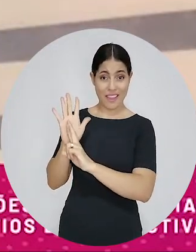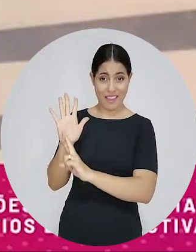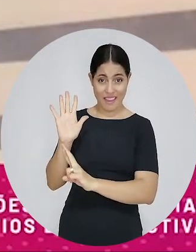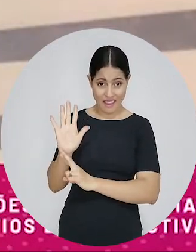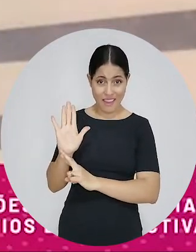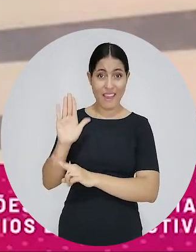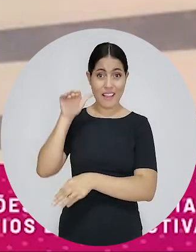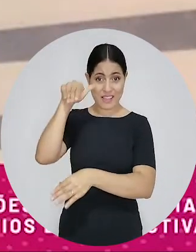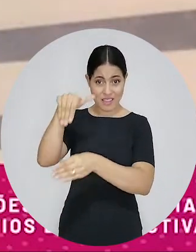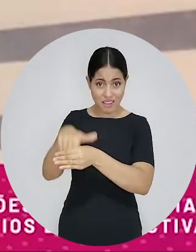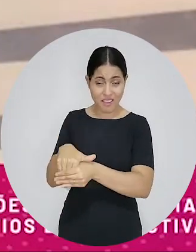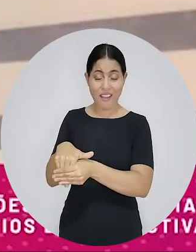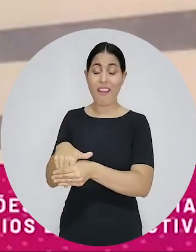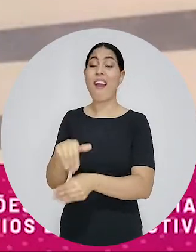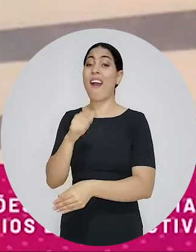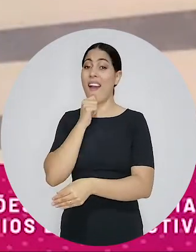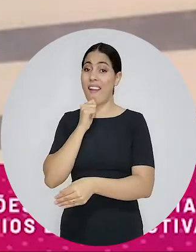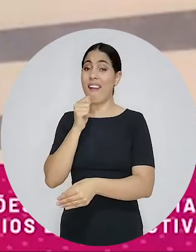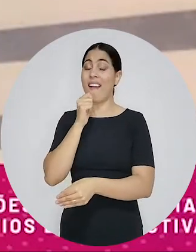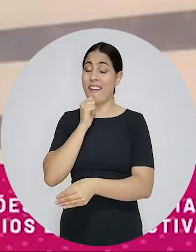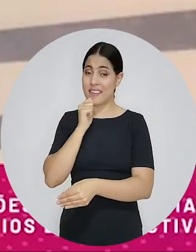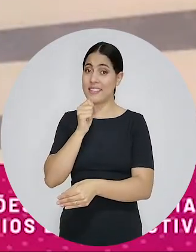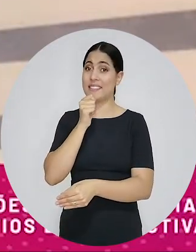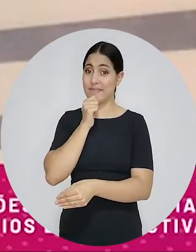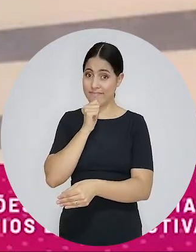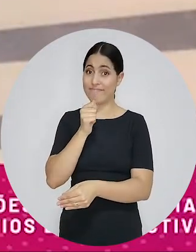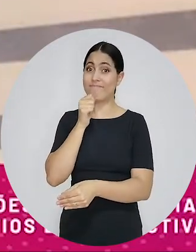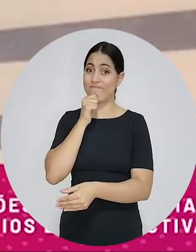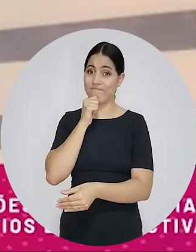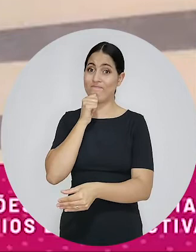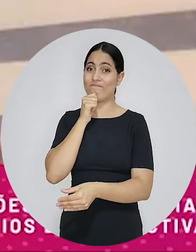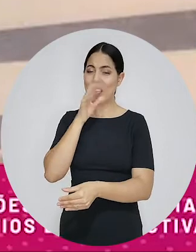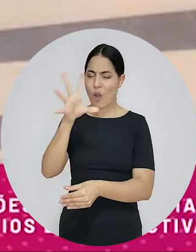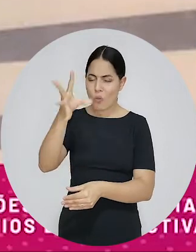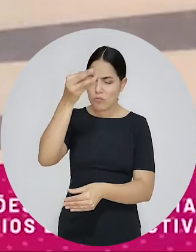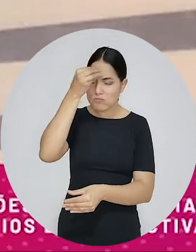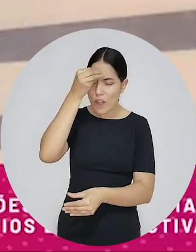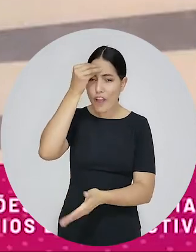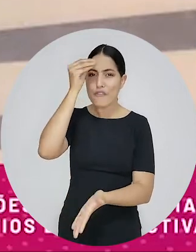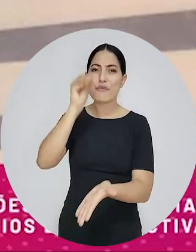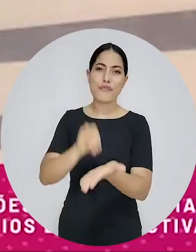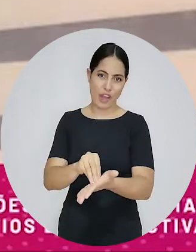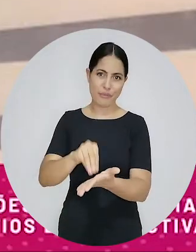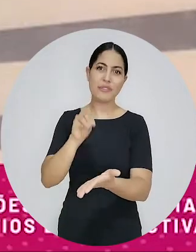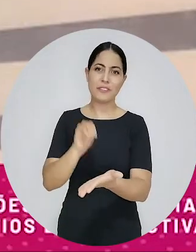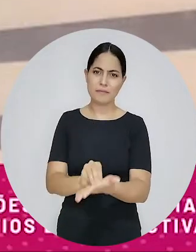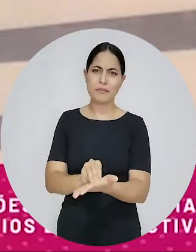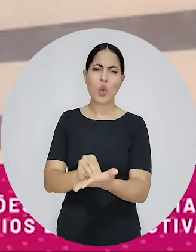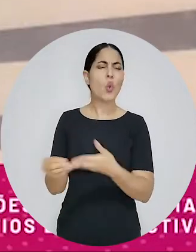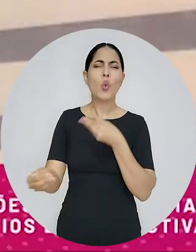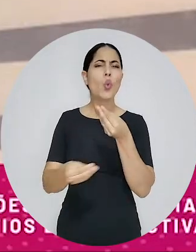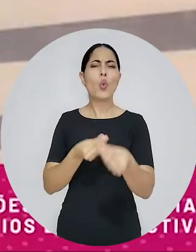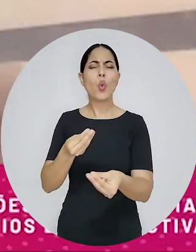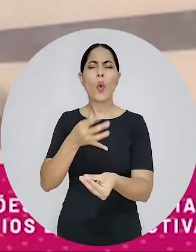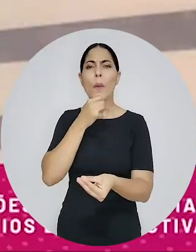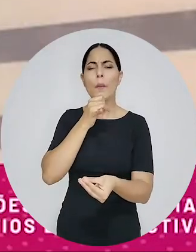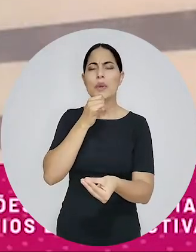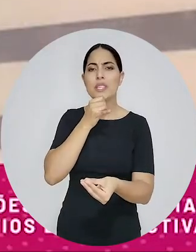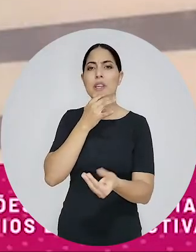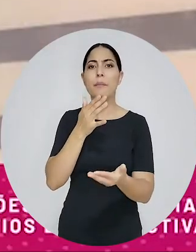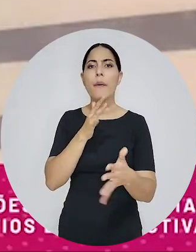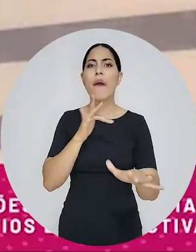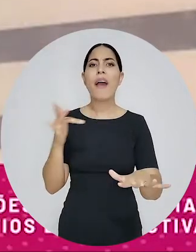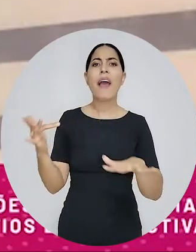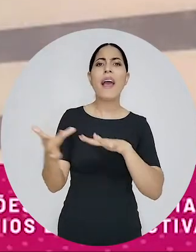das eleições nas campanhas eleitorais é uma regulação que reflete, ainda, essa falta de compreensão sobre como